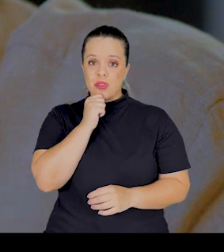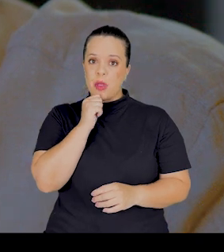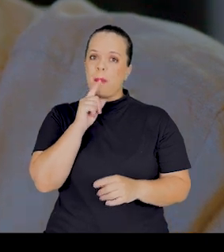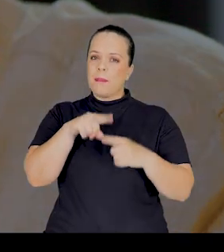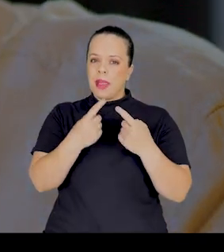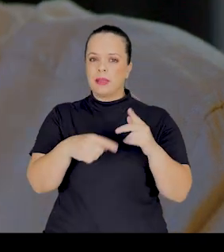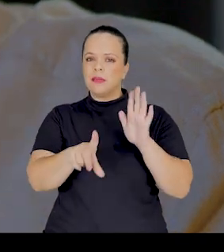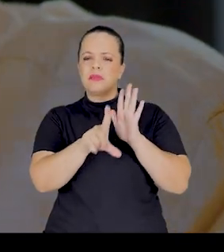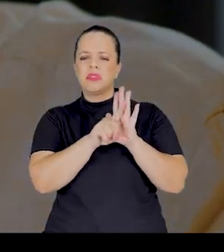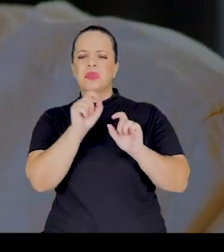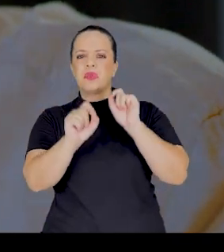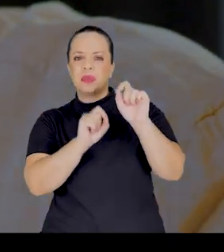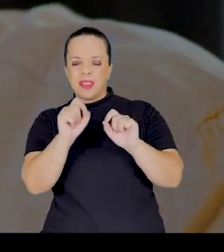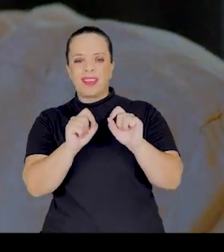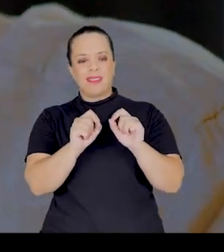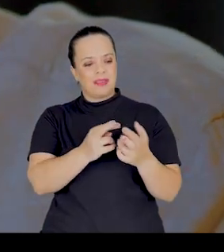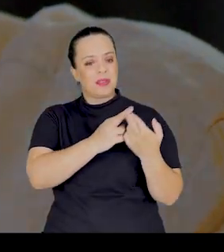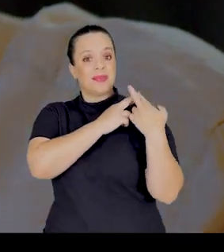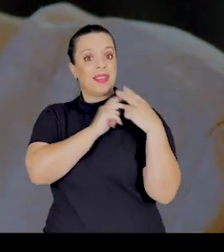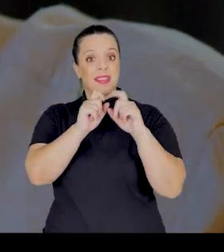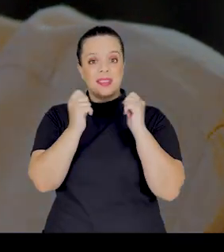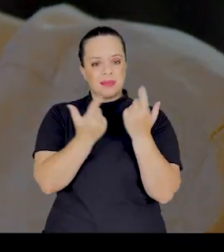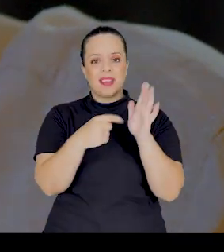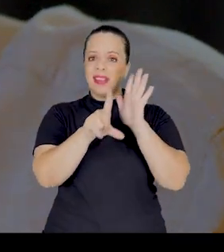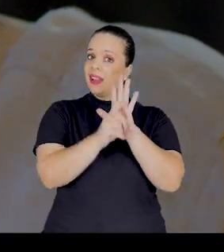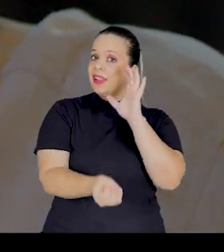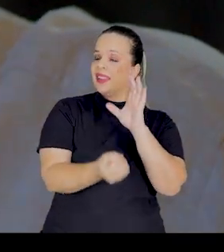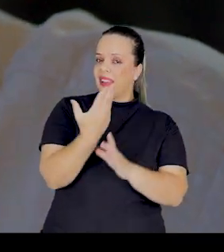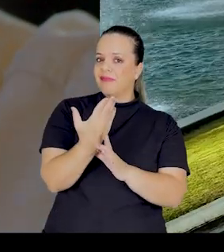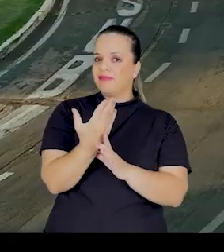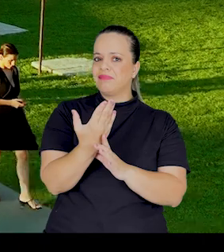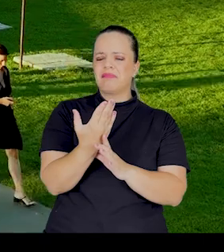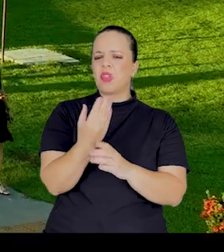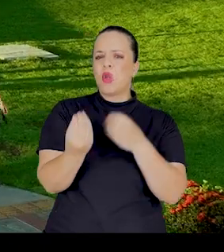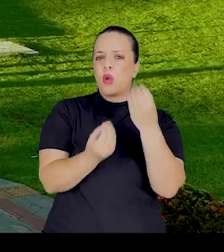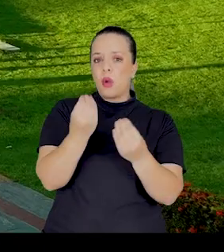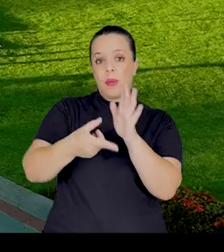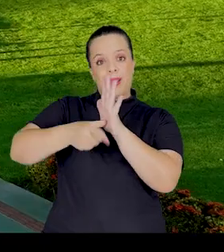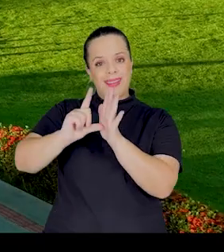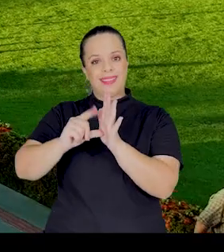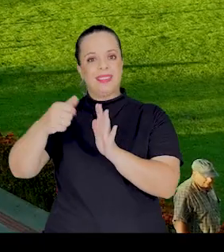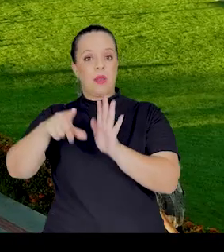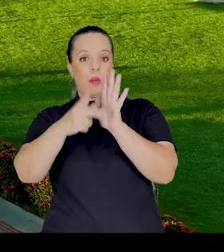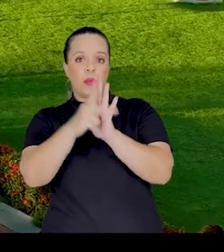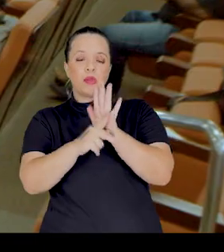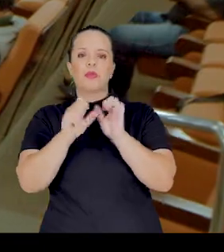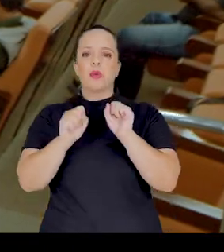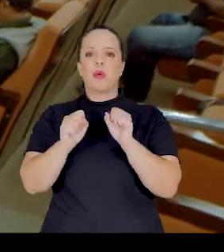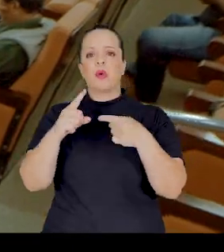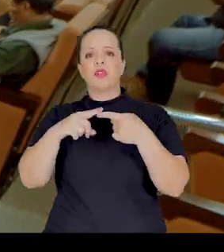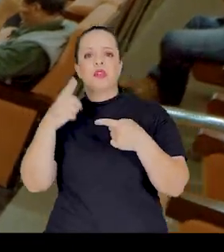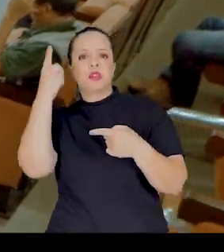em vigor. Legislar é fazer as leis. É o que a Assembleia Legislativa faz. Elas nascem como projetos que podem ser